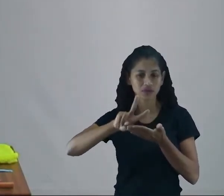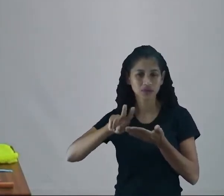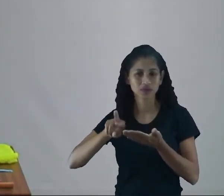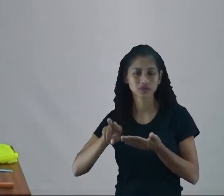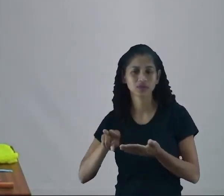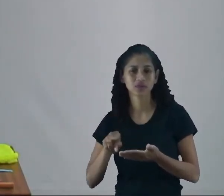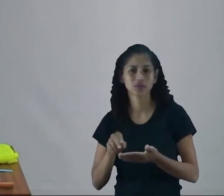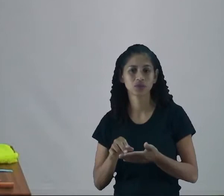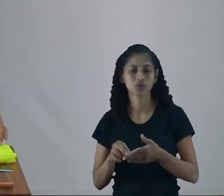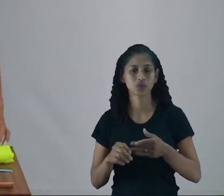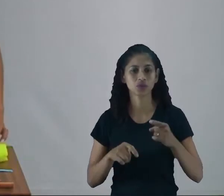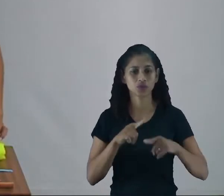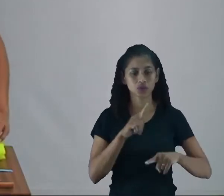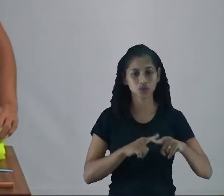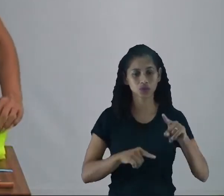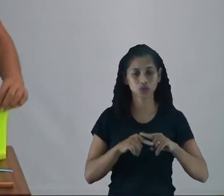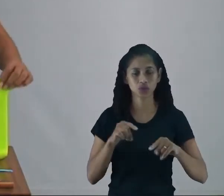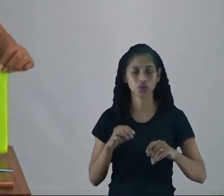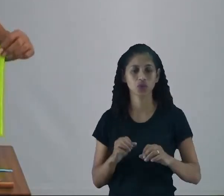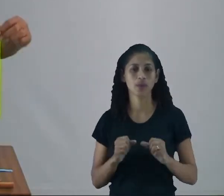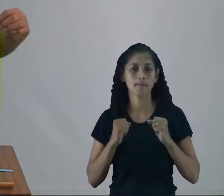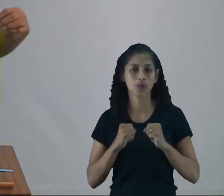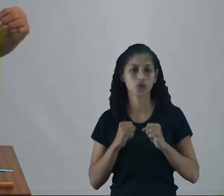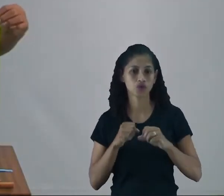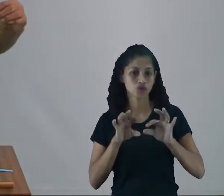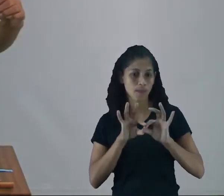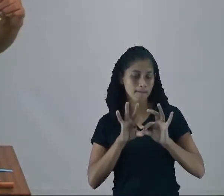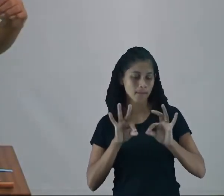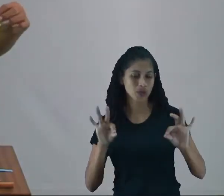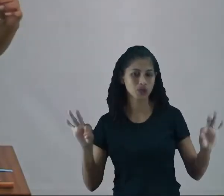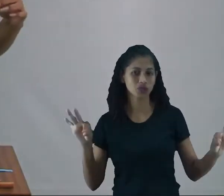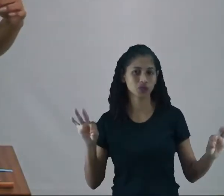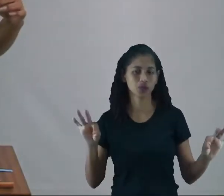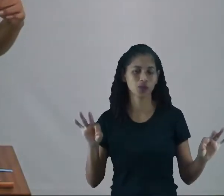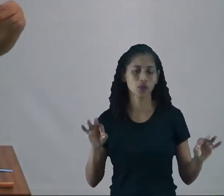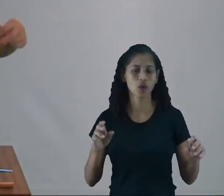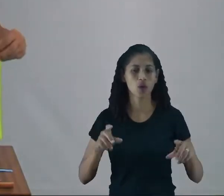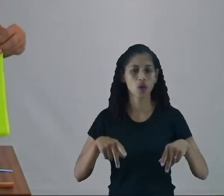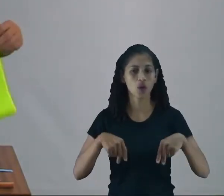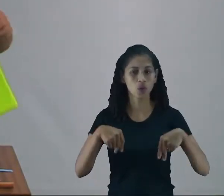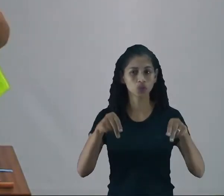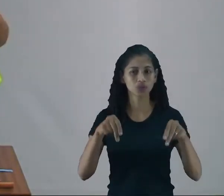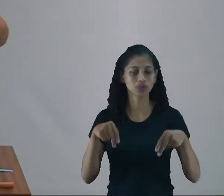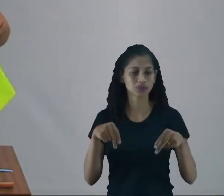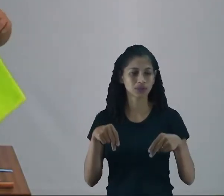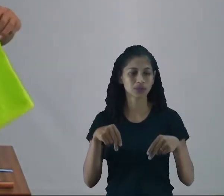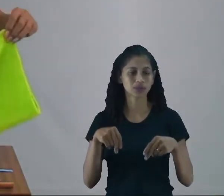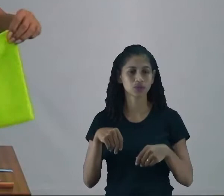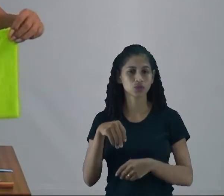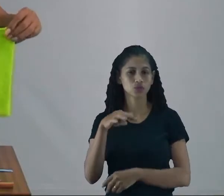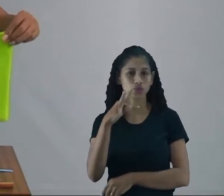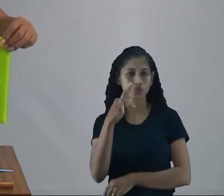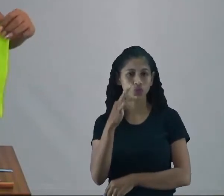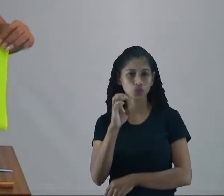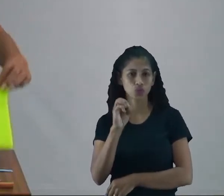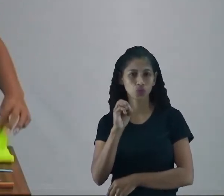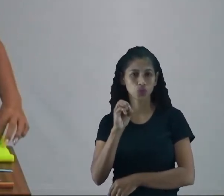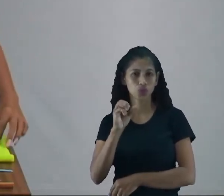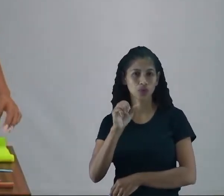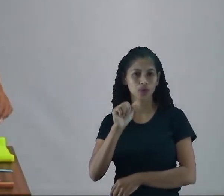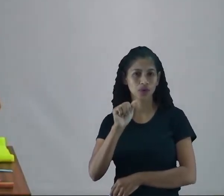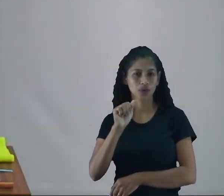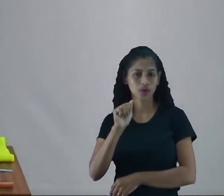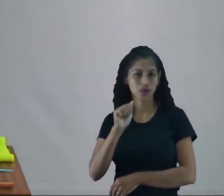esse tecido aqui, olha só. Por ele ser bem maleável, a gente pode utilizar um dos